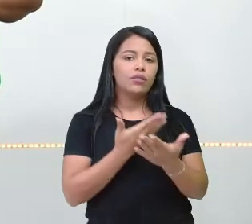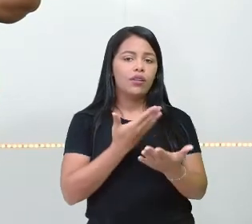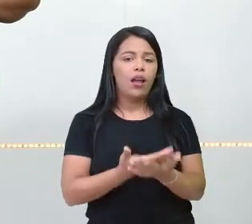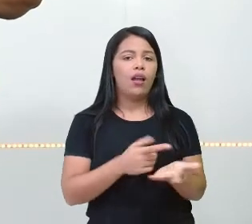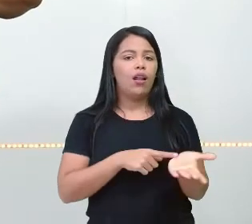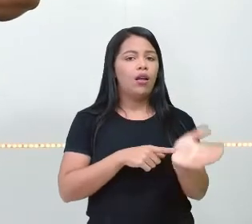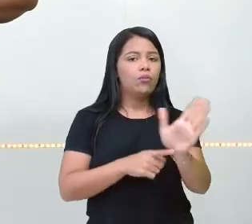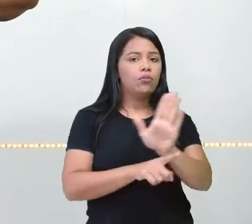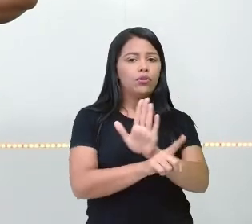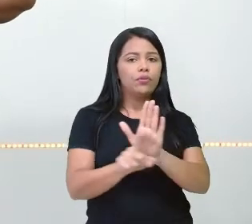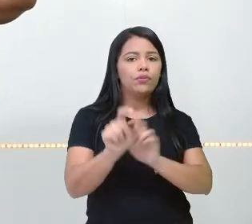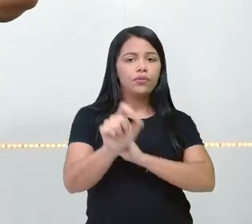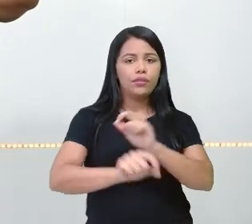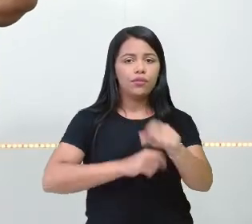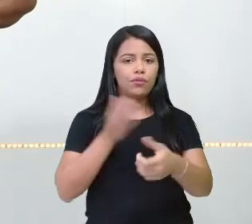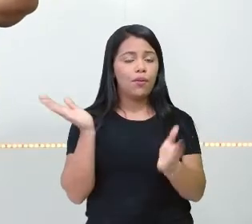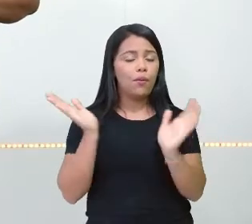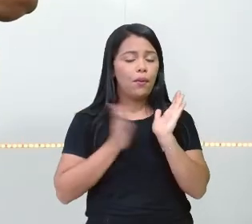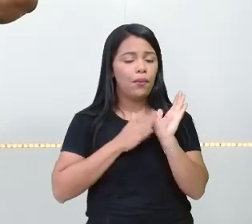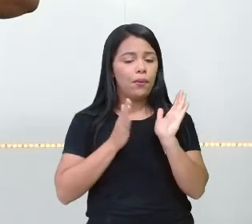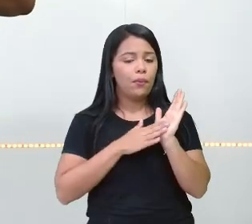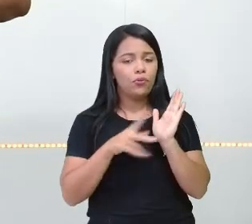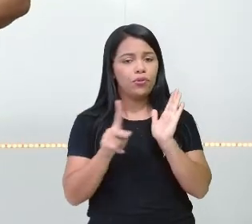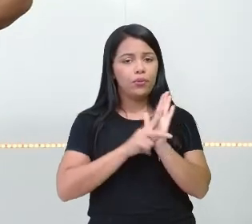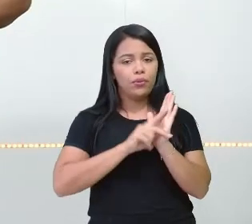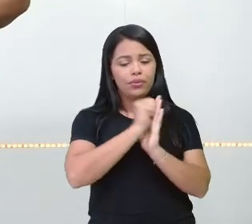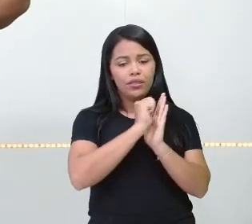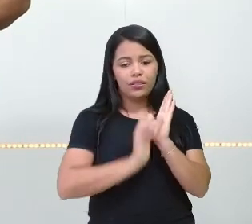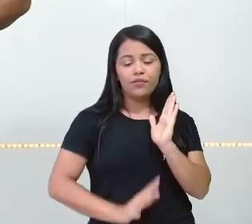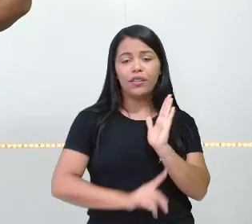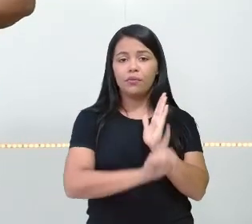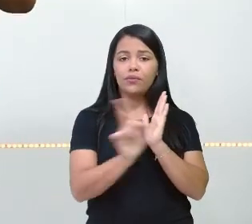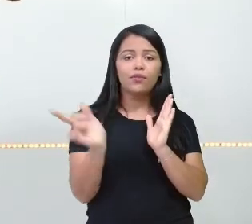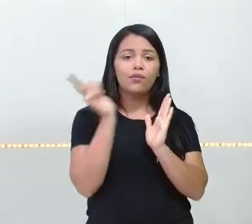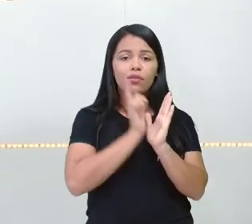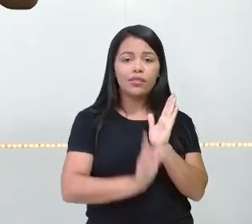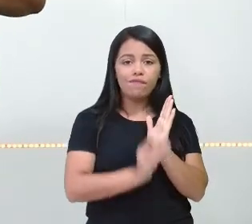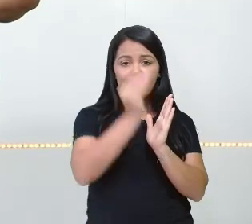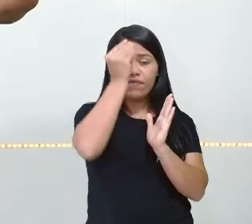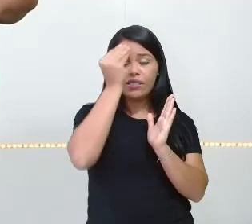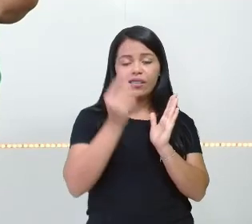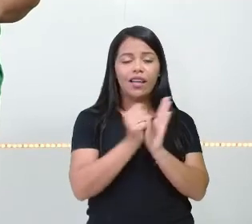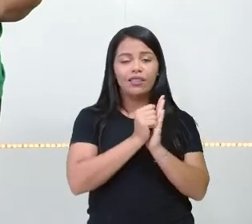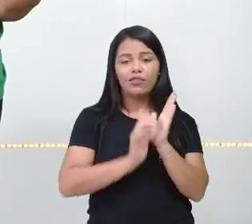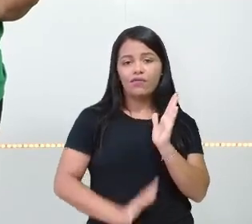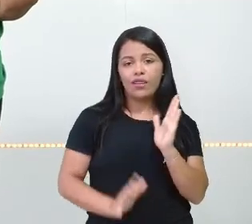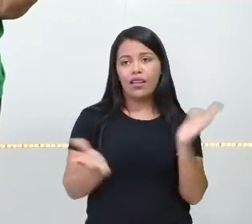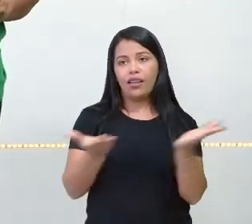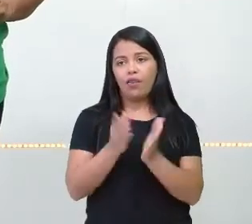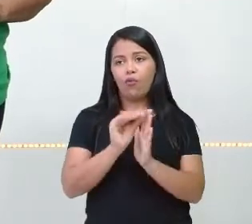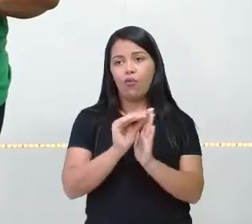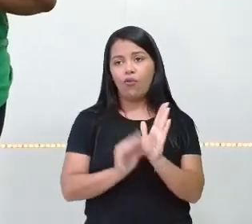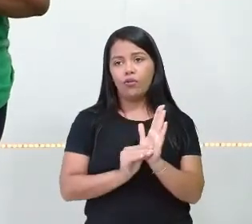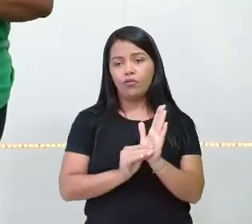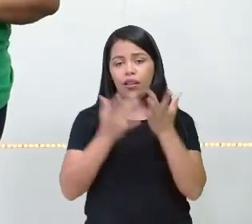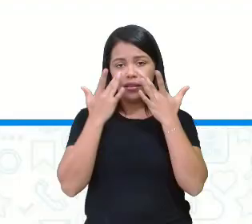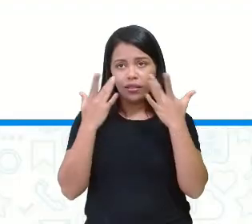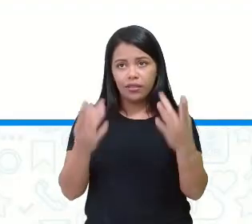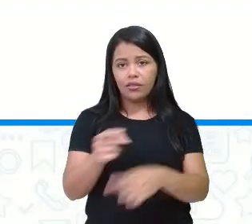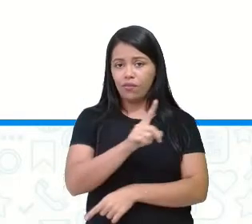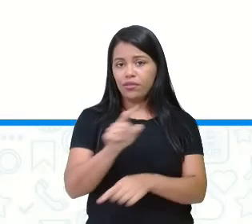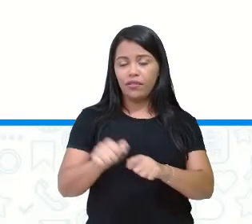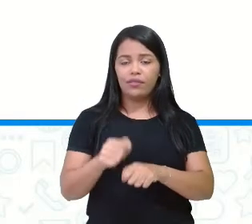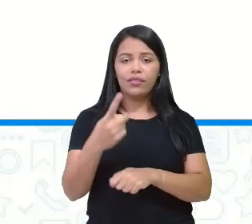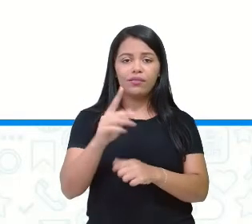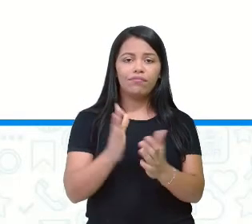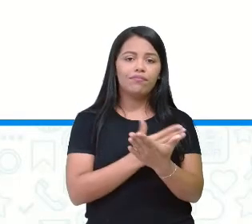trouxe aí uma proposta de atividade para que vocês possam fixar esse conteúdo. Então, se liga aí e preste atenção, tá? Vocês vão fazer aí no